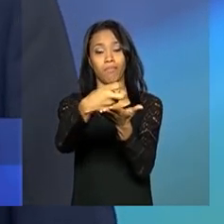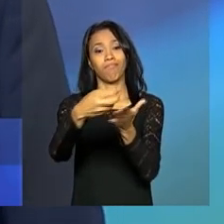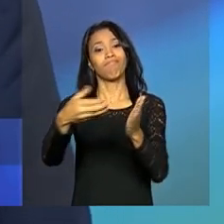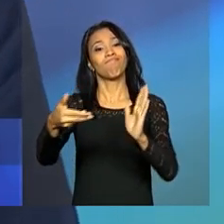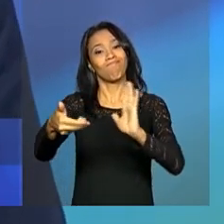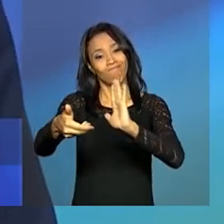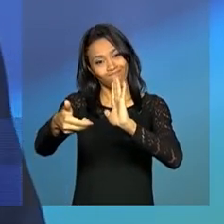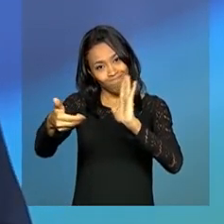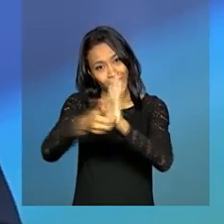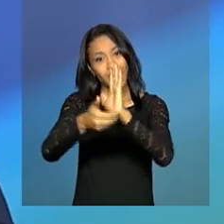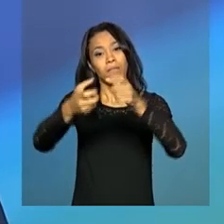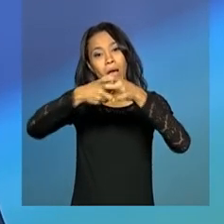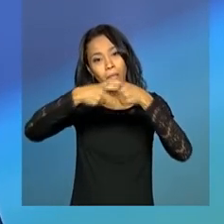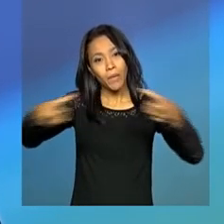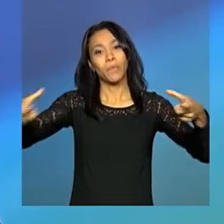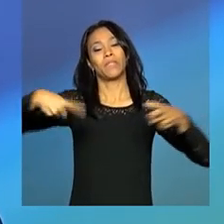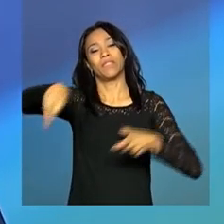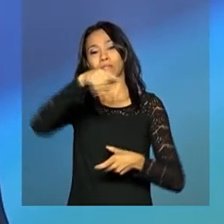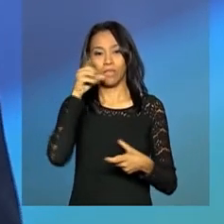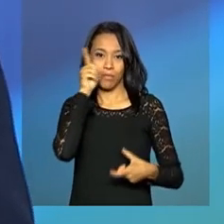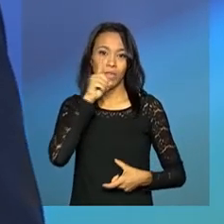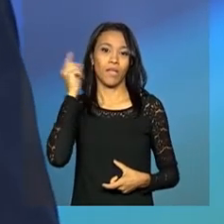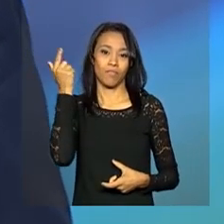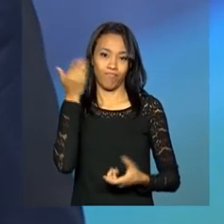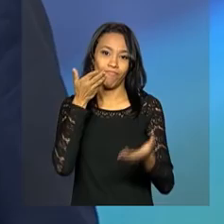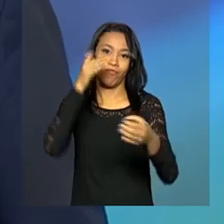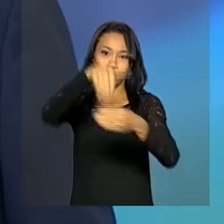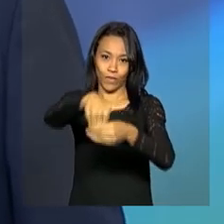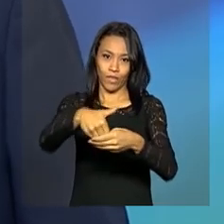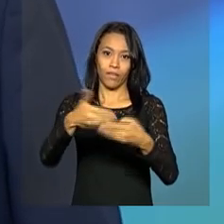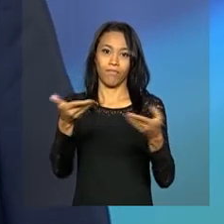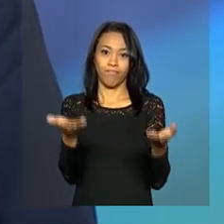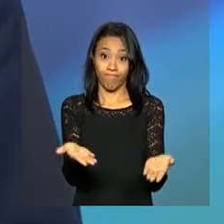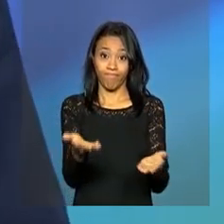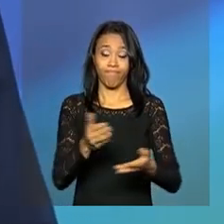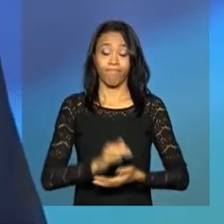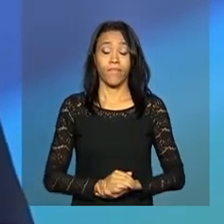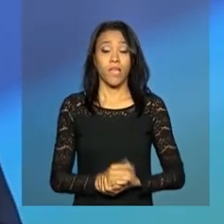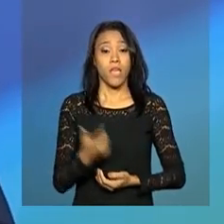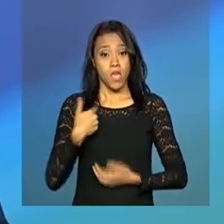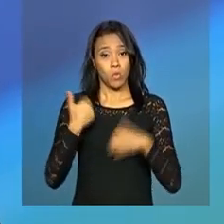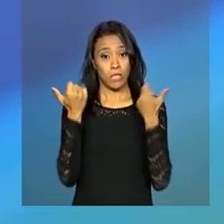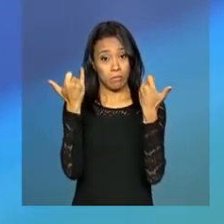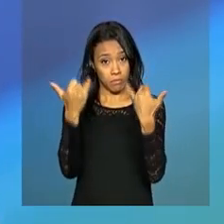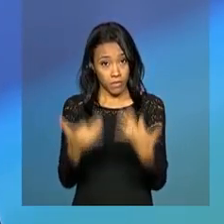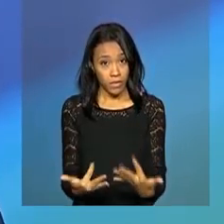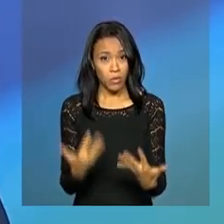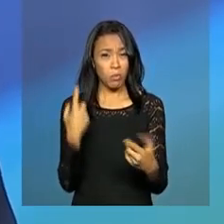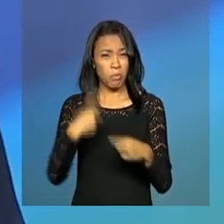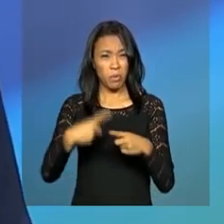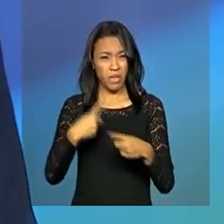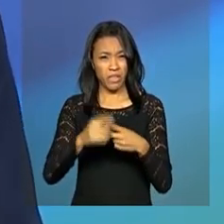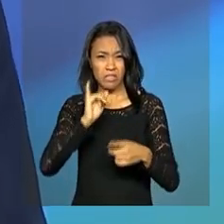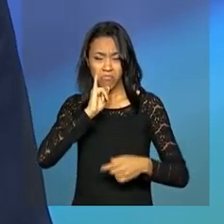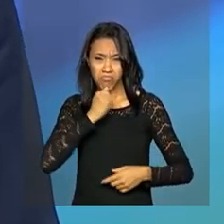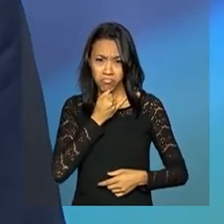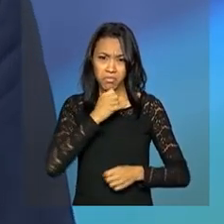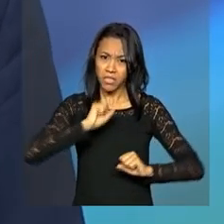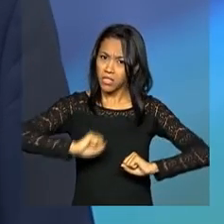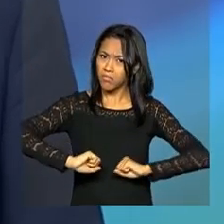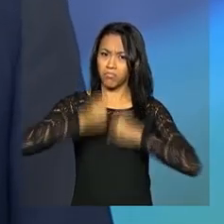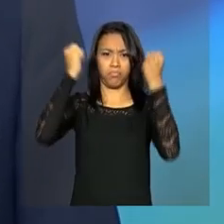tomada pela maioria dos senhores deputados. E explico o porquê dessa indignação e dessa tristeza.